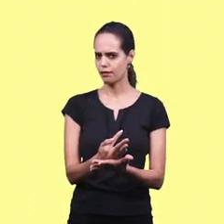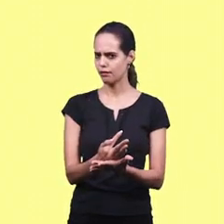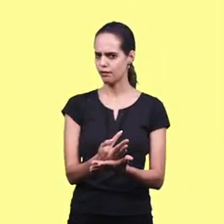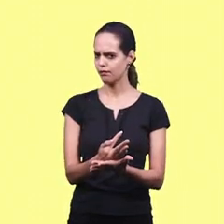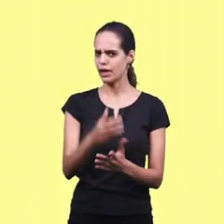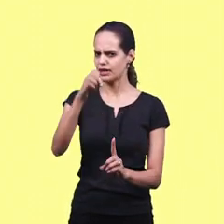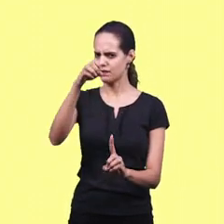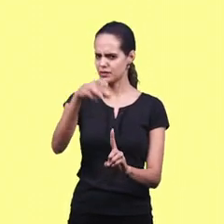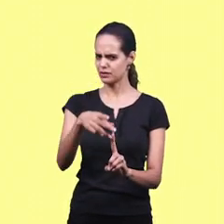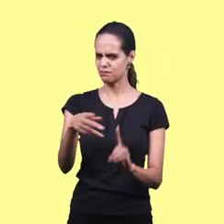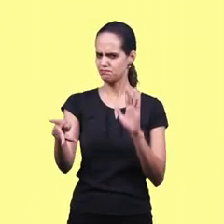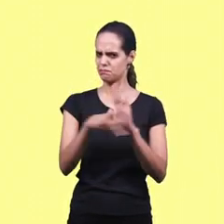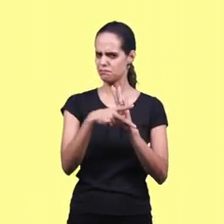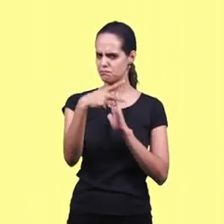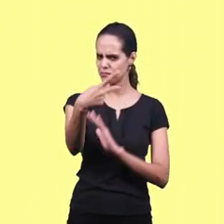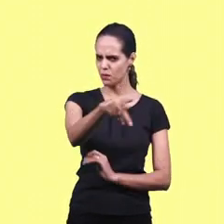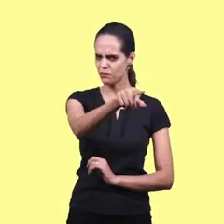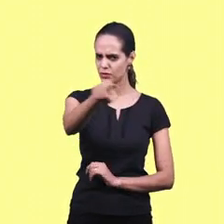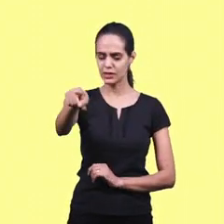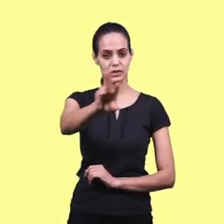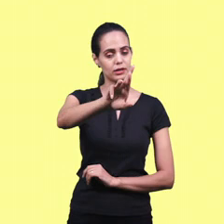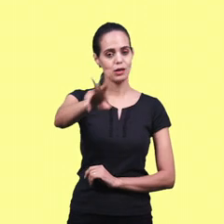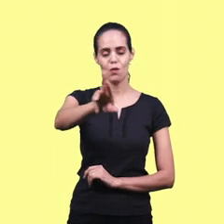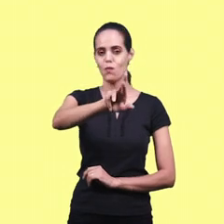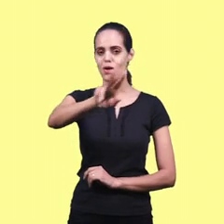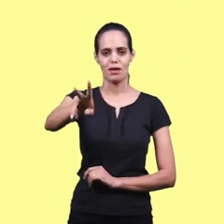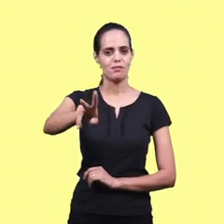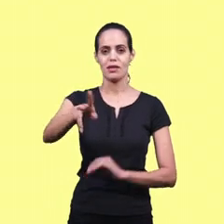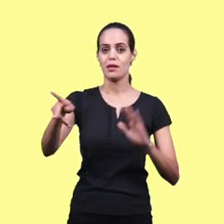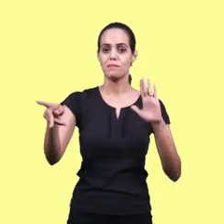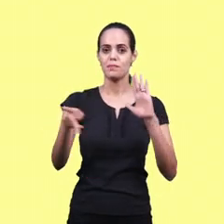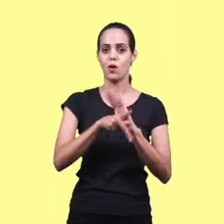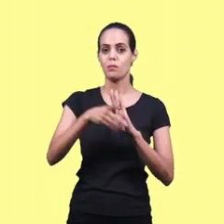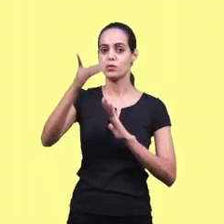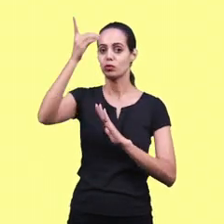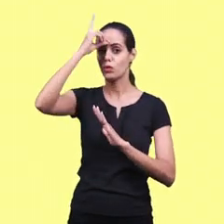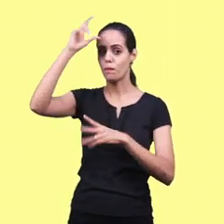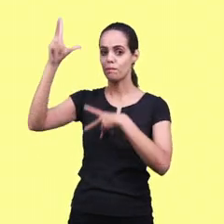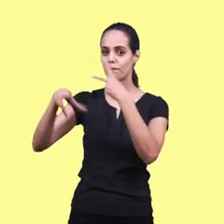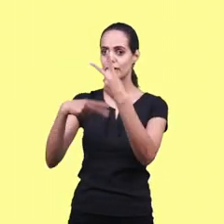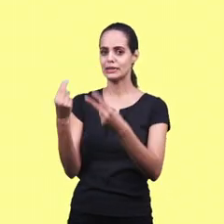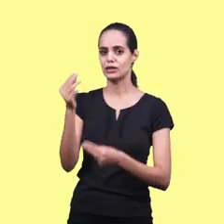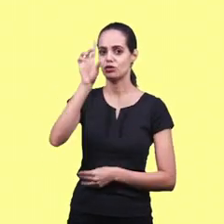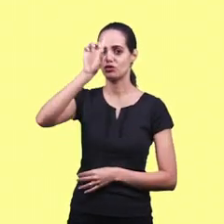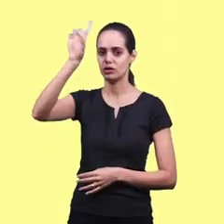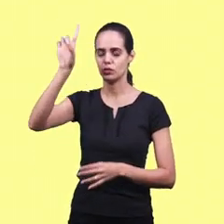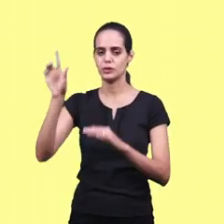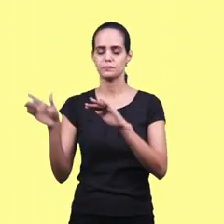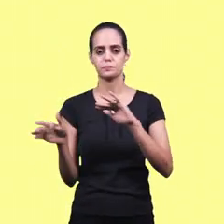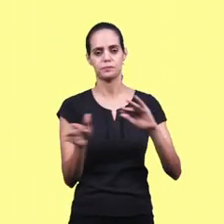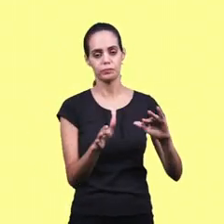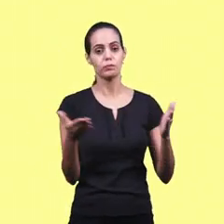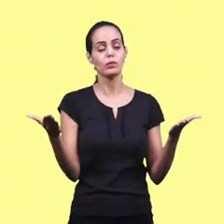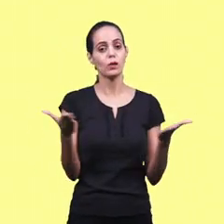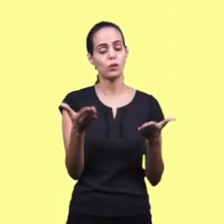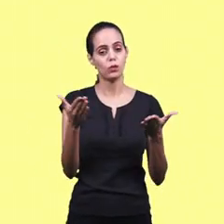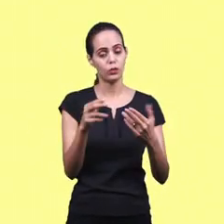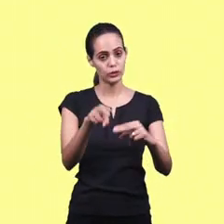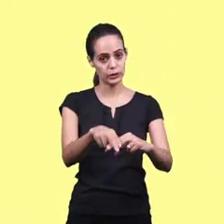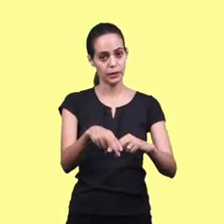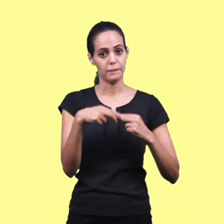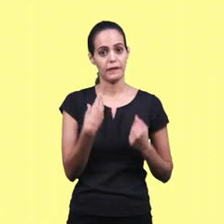não vem de vós É dom de Deus Então hoje através da vida de